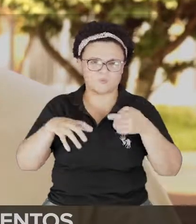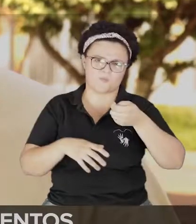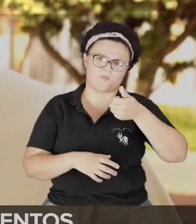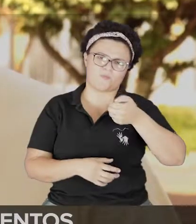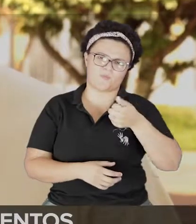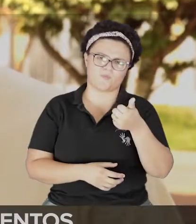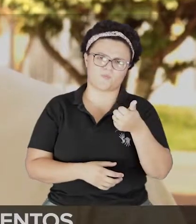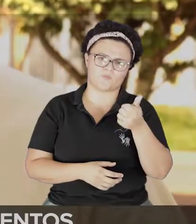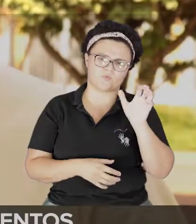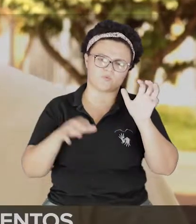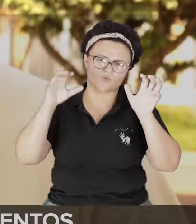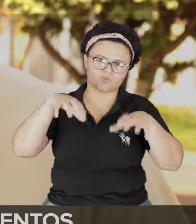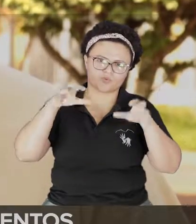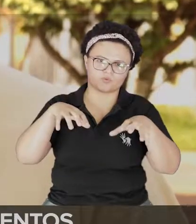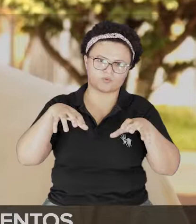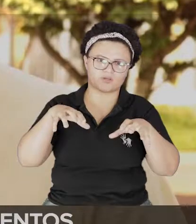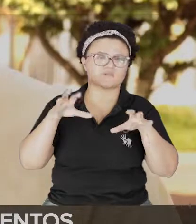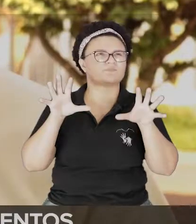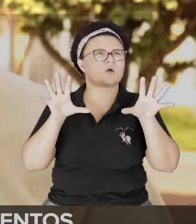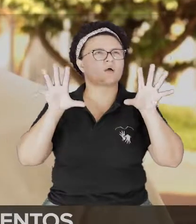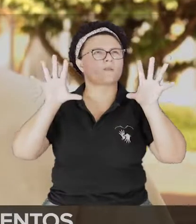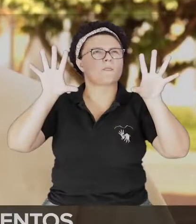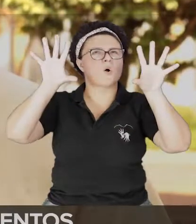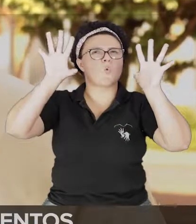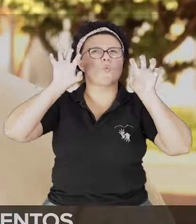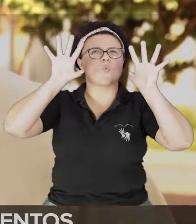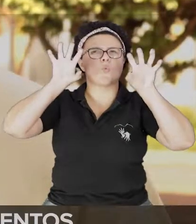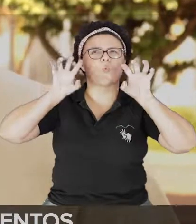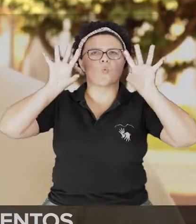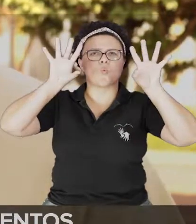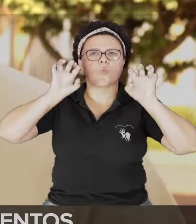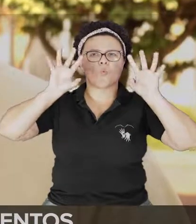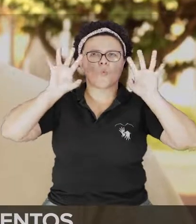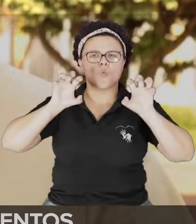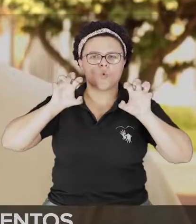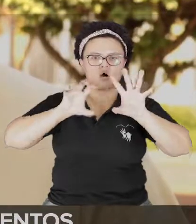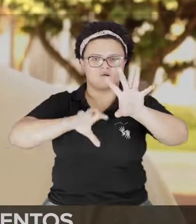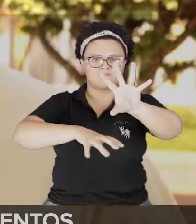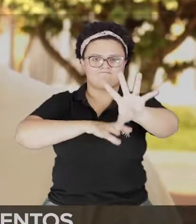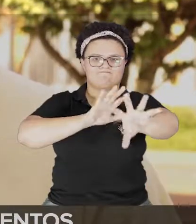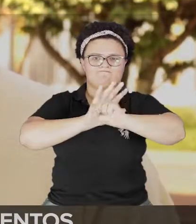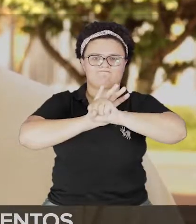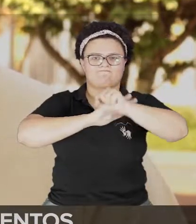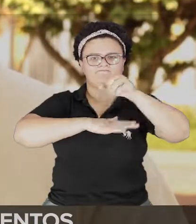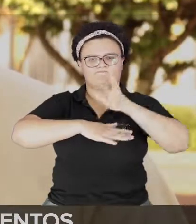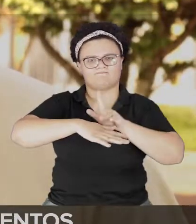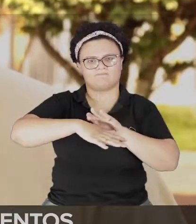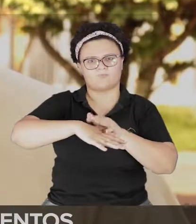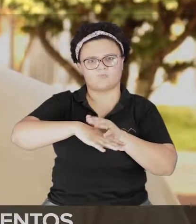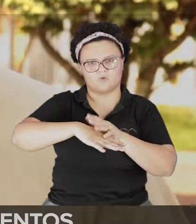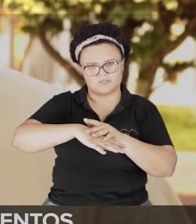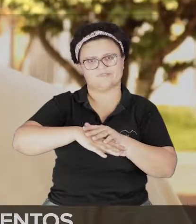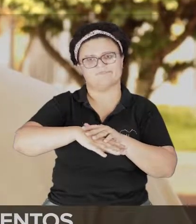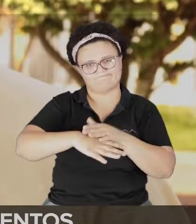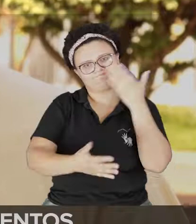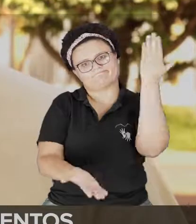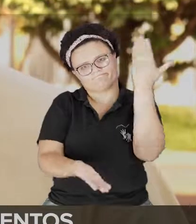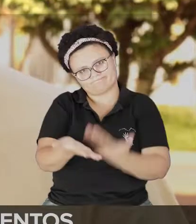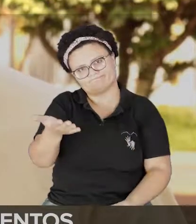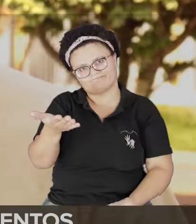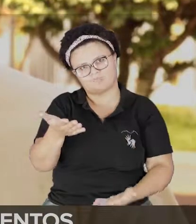favoreceu muito a incidência de algumas doenças e isso também ocasionou percas significativas em culturas